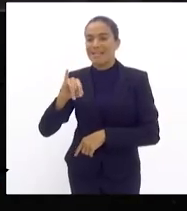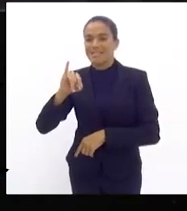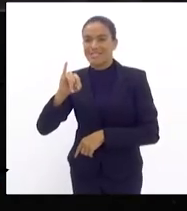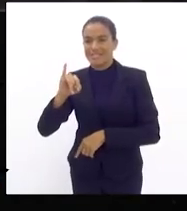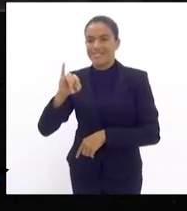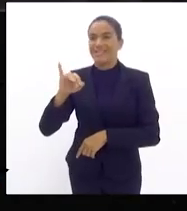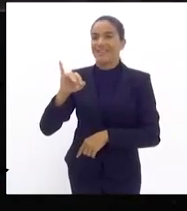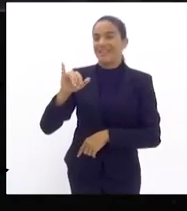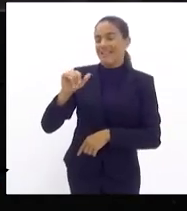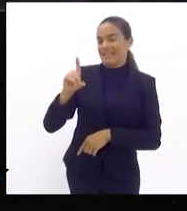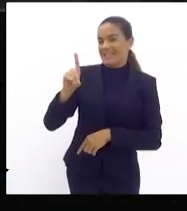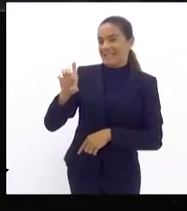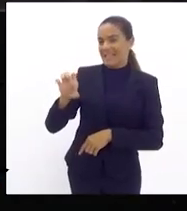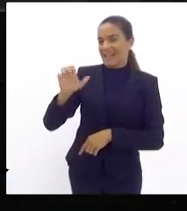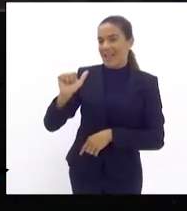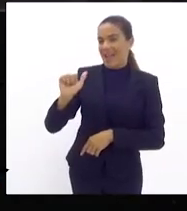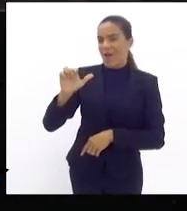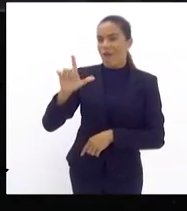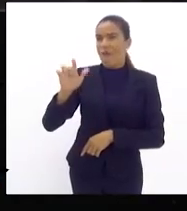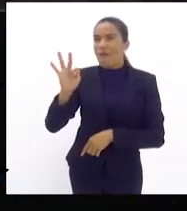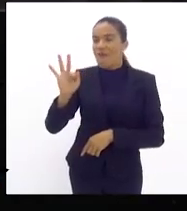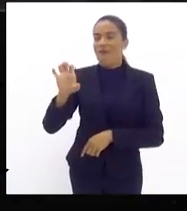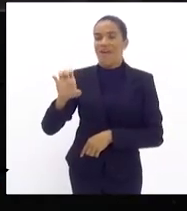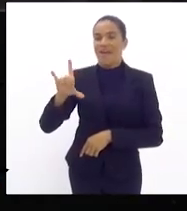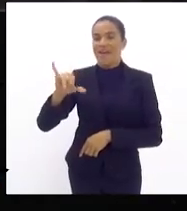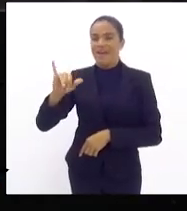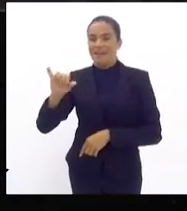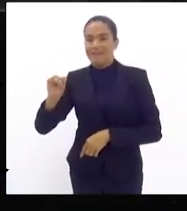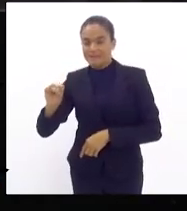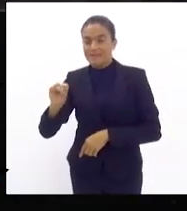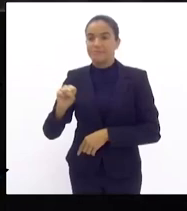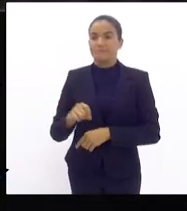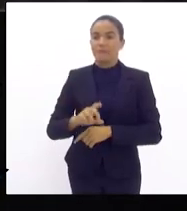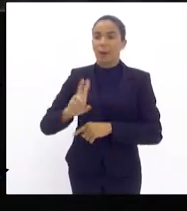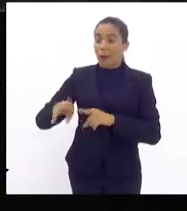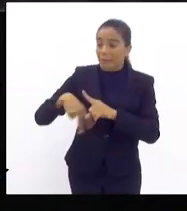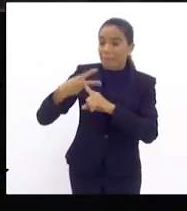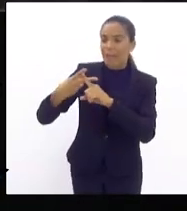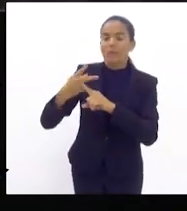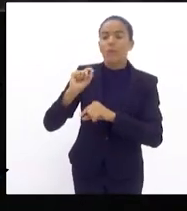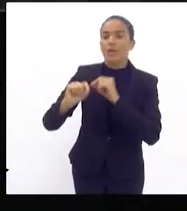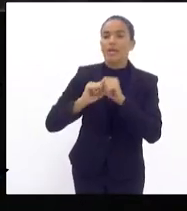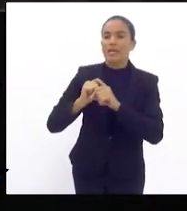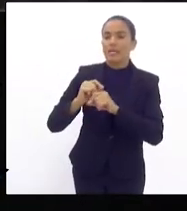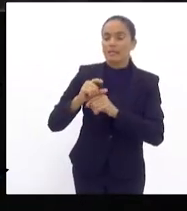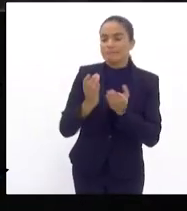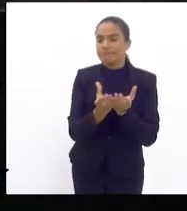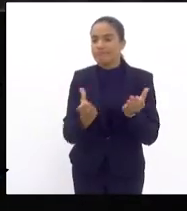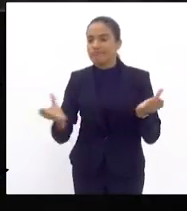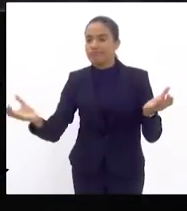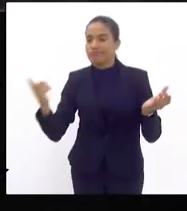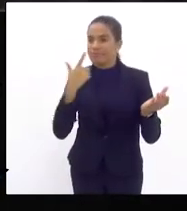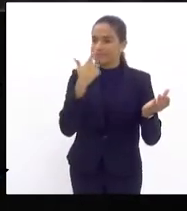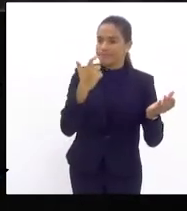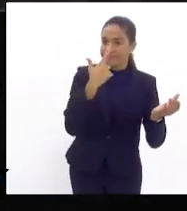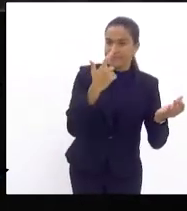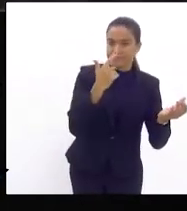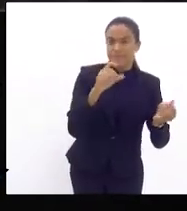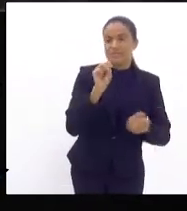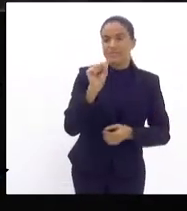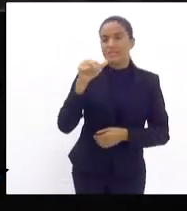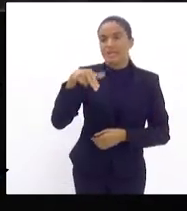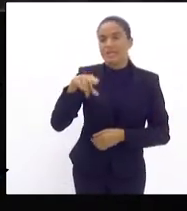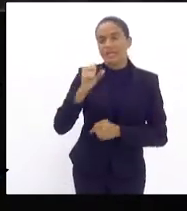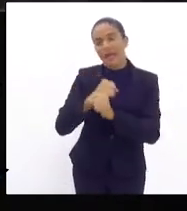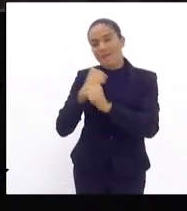sorvete ali e semana que vem vai ser a mais saneamento e o eu tenho observado em todas essas audiências é que